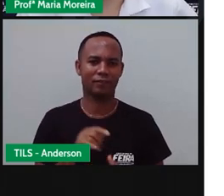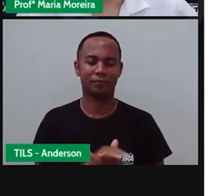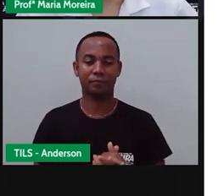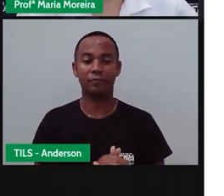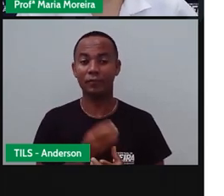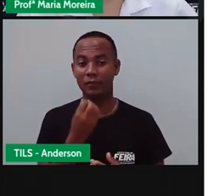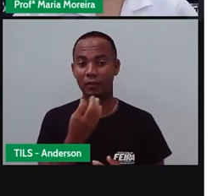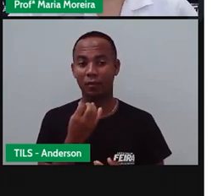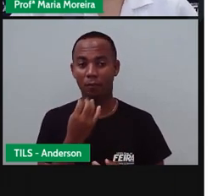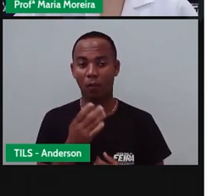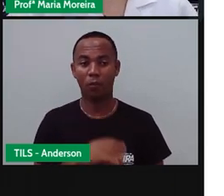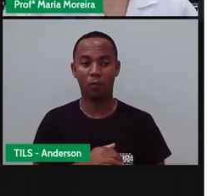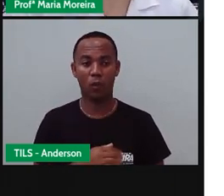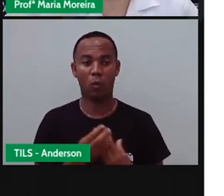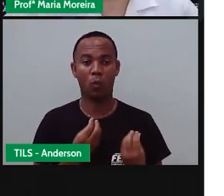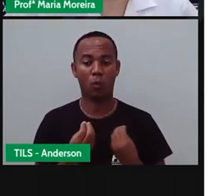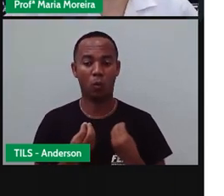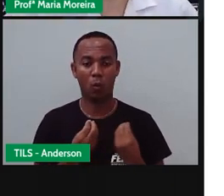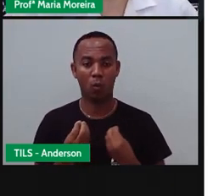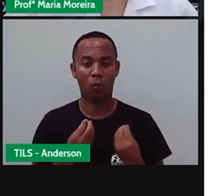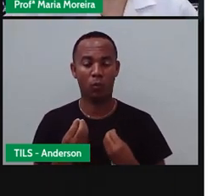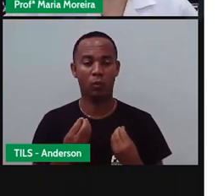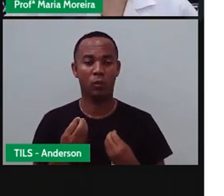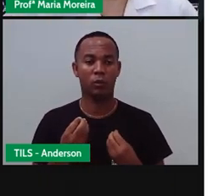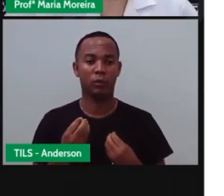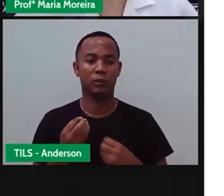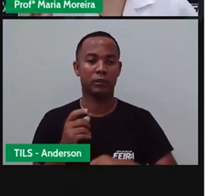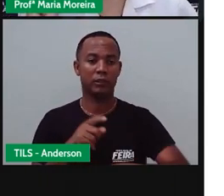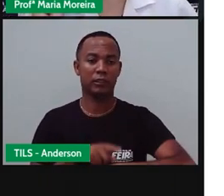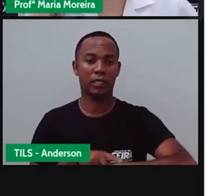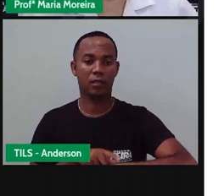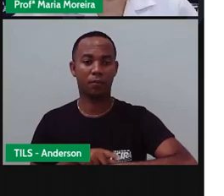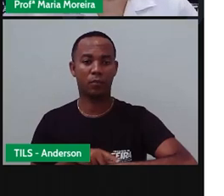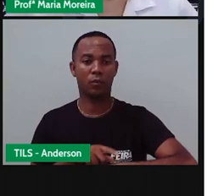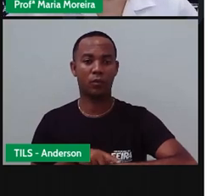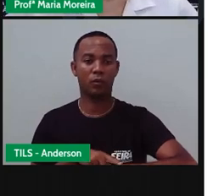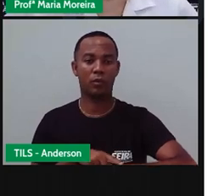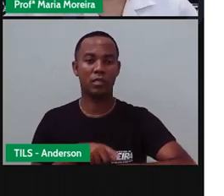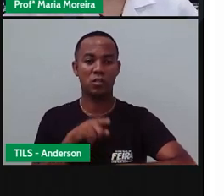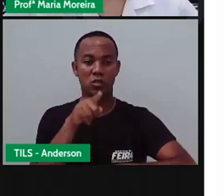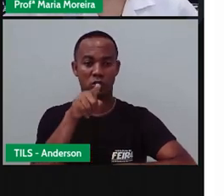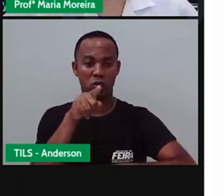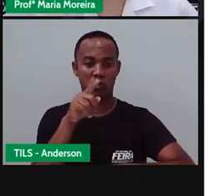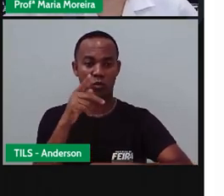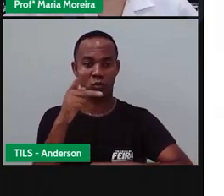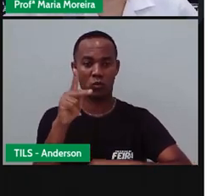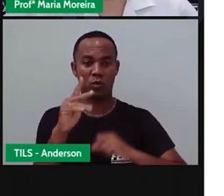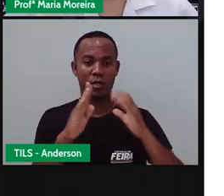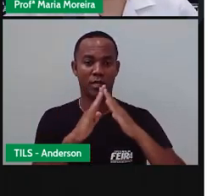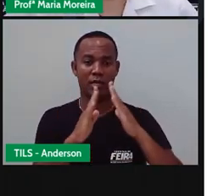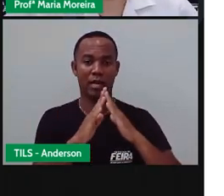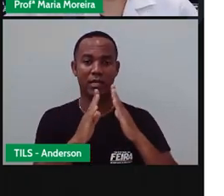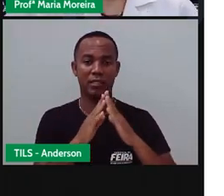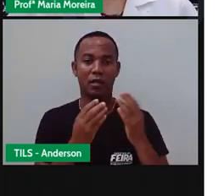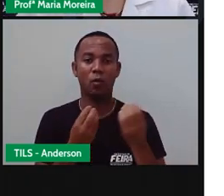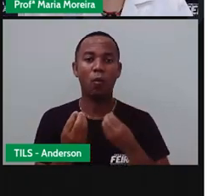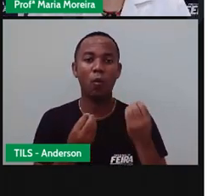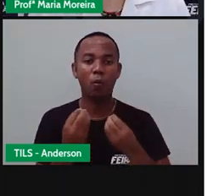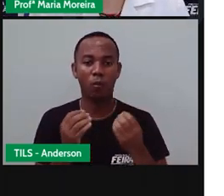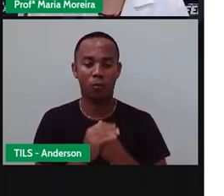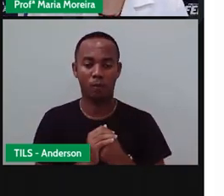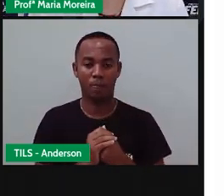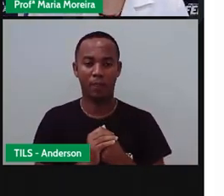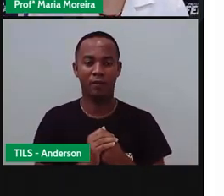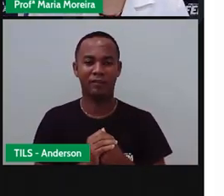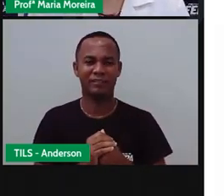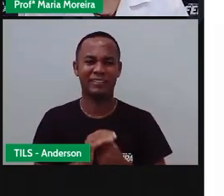Bom, como está a passagem do tempo aí na sua casa, né? Nesses dias da quarentena. Como é que